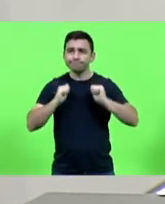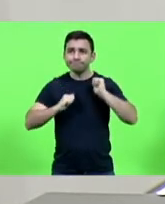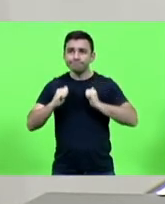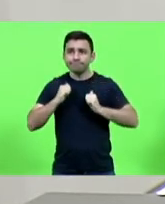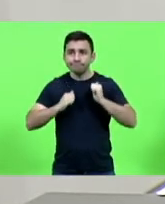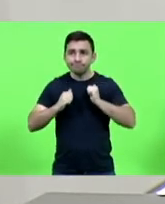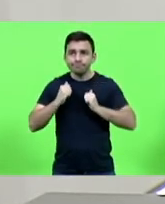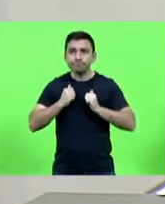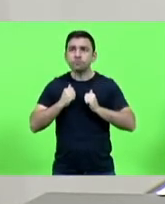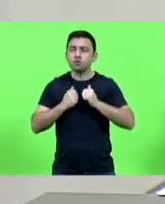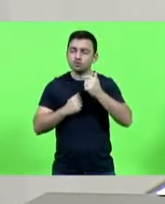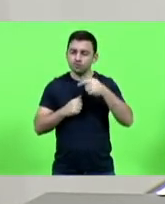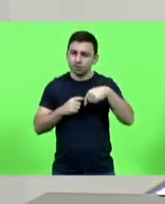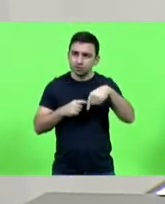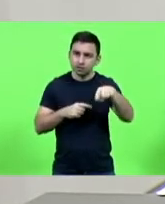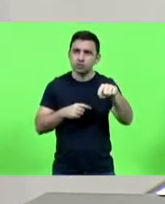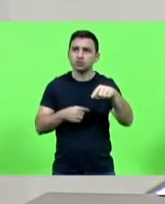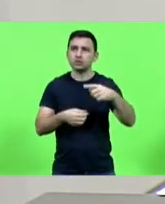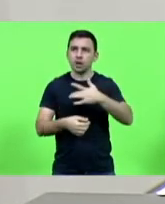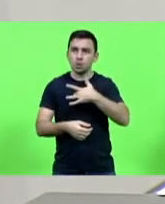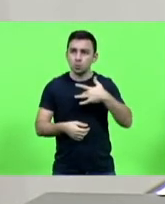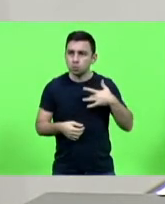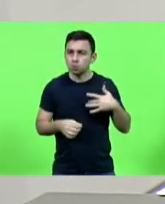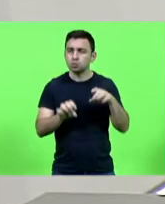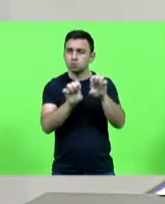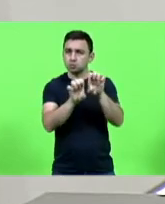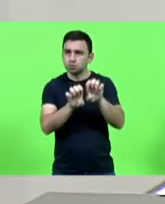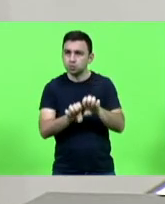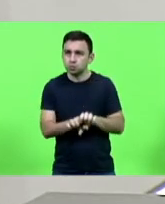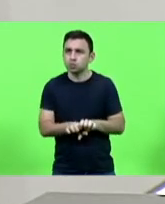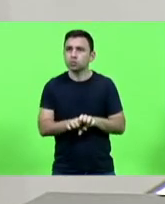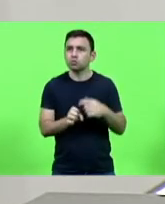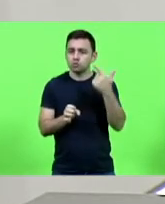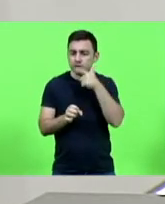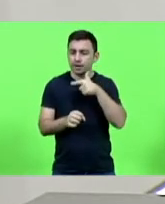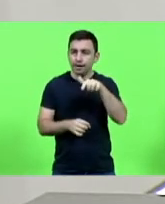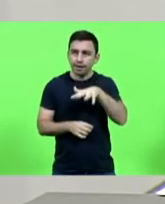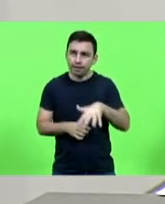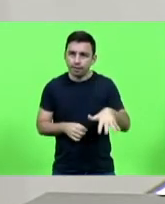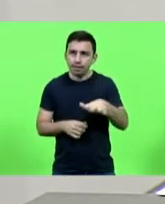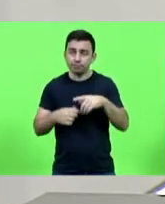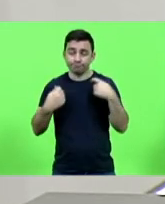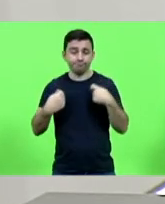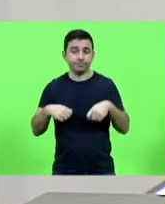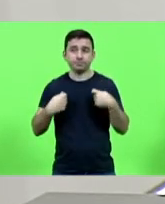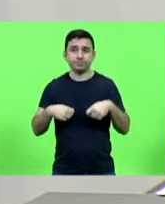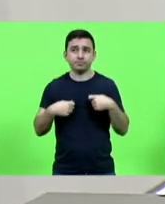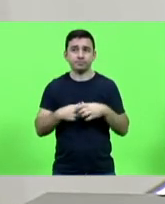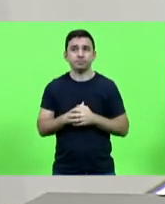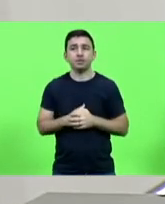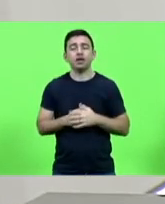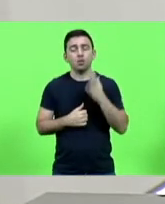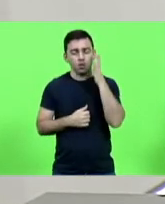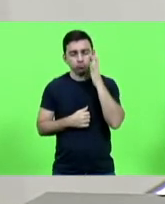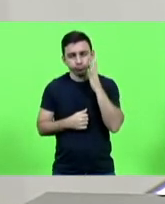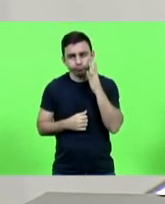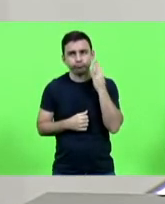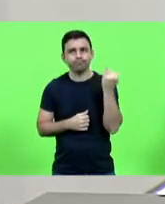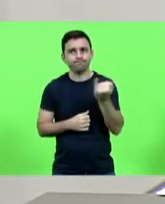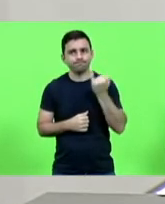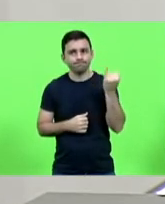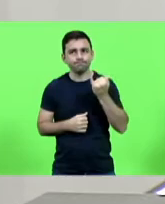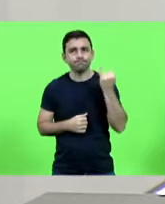levar para a saúde para a infraestrutura para as áreas que são necessárias eu acho importante eu sou um